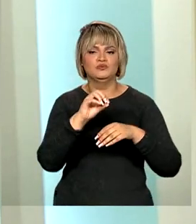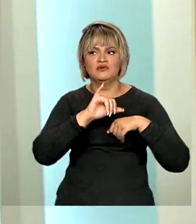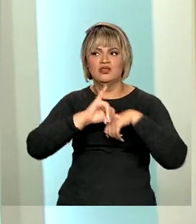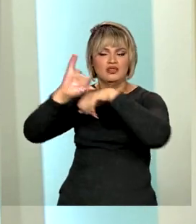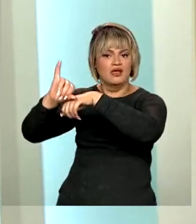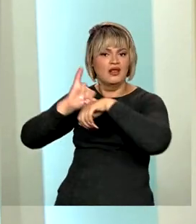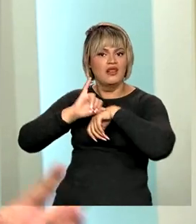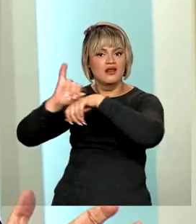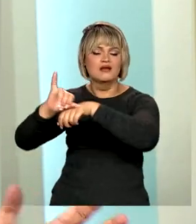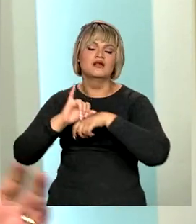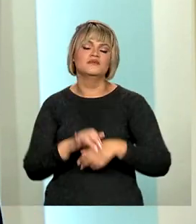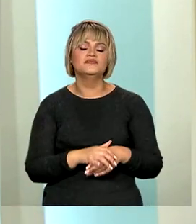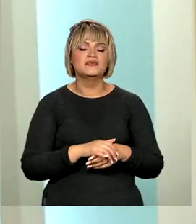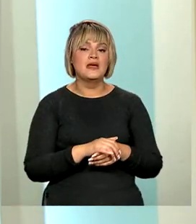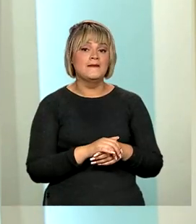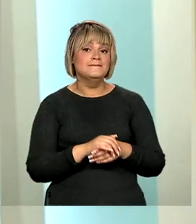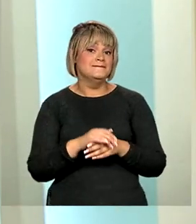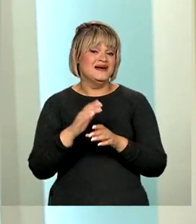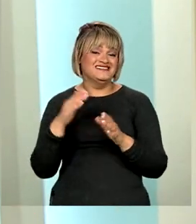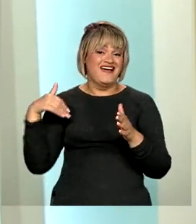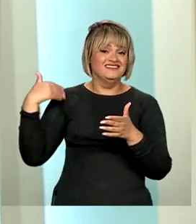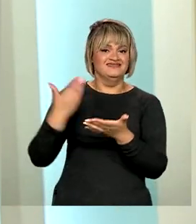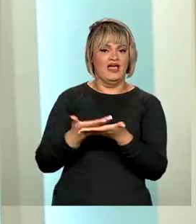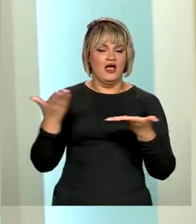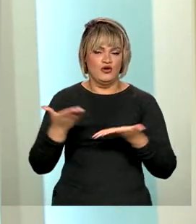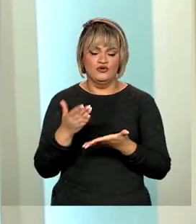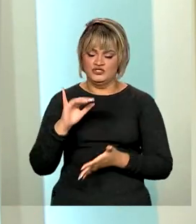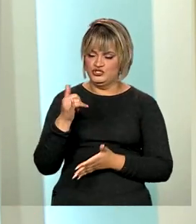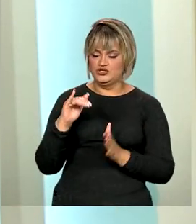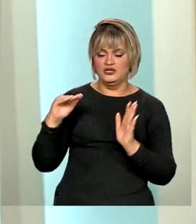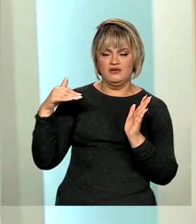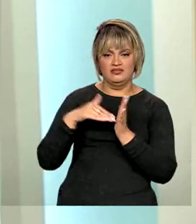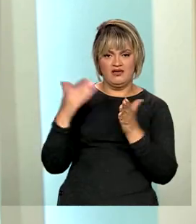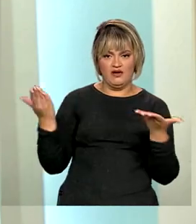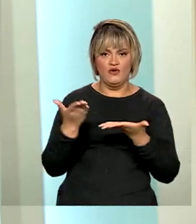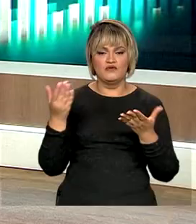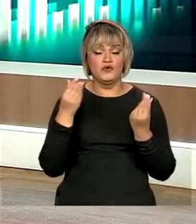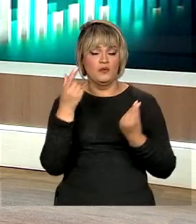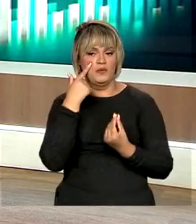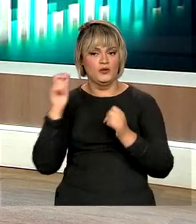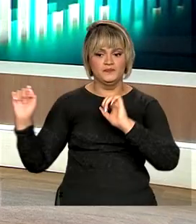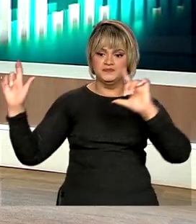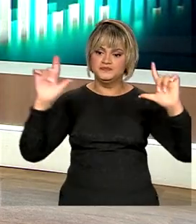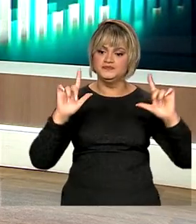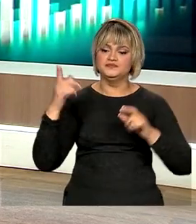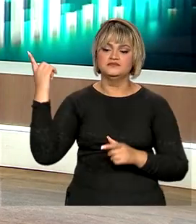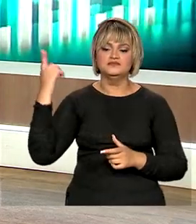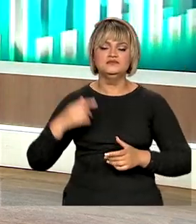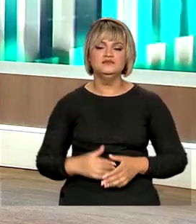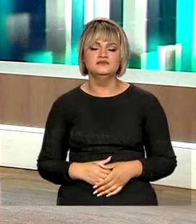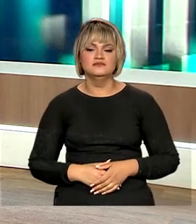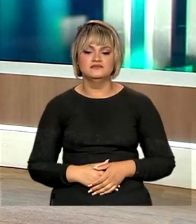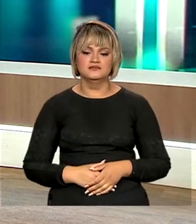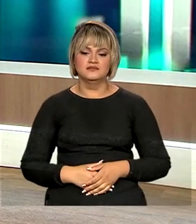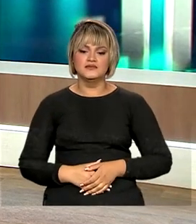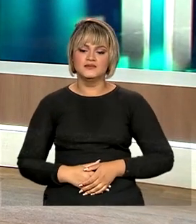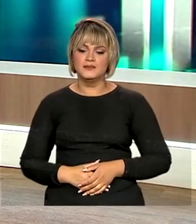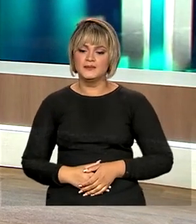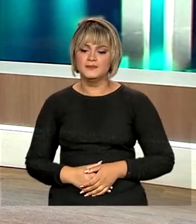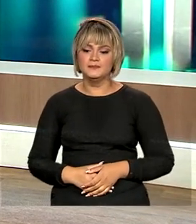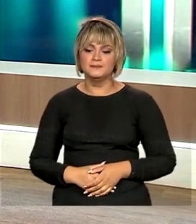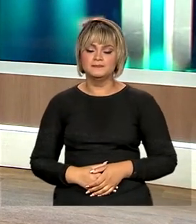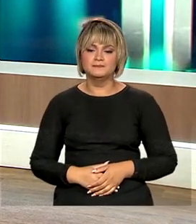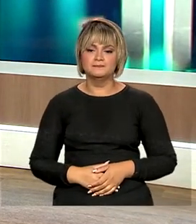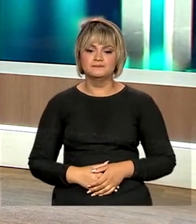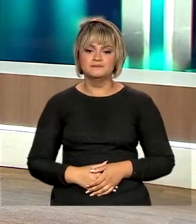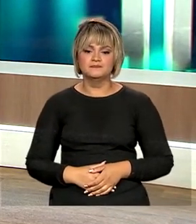telespectador, o acumulado do ano, que também passamos a compartilhar com você nesse momento. E o que a gente vê, então, em termos de acumulado do ano?